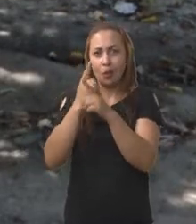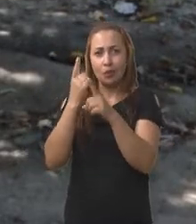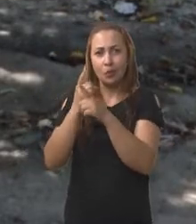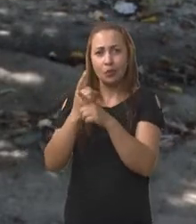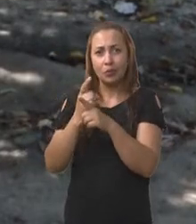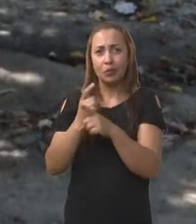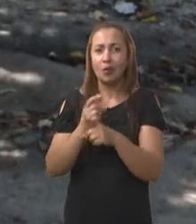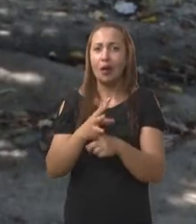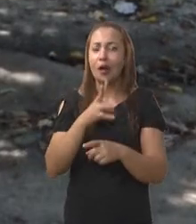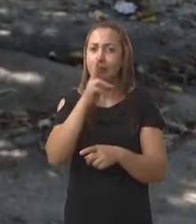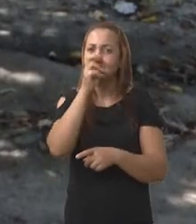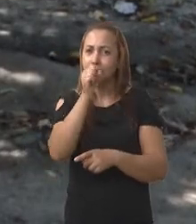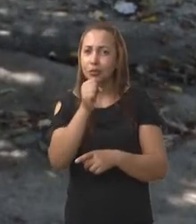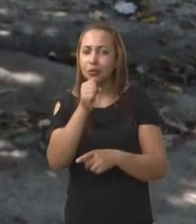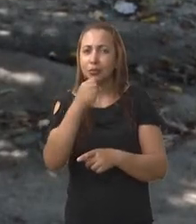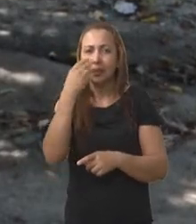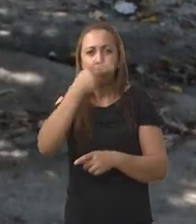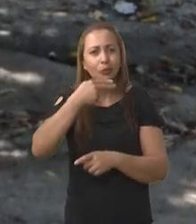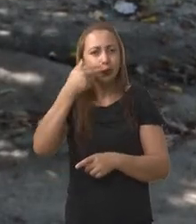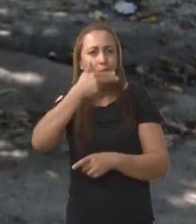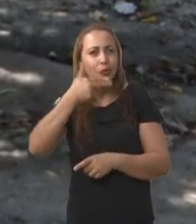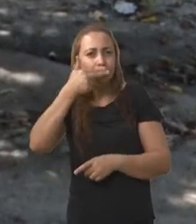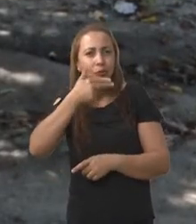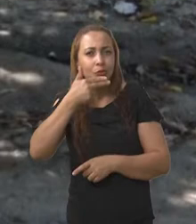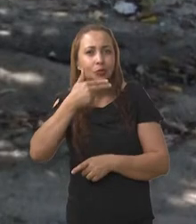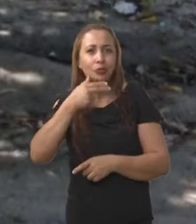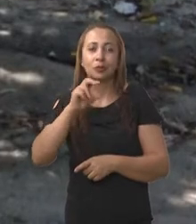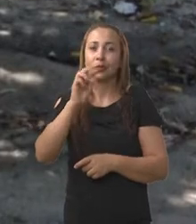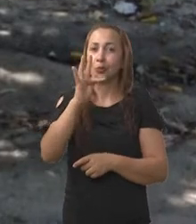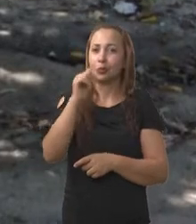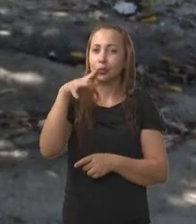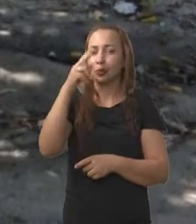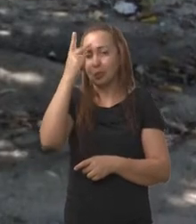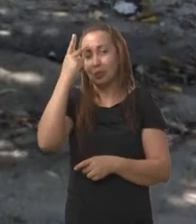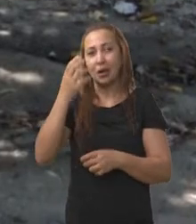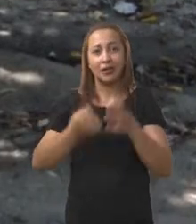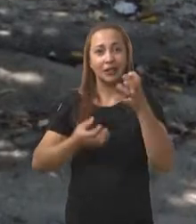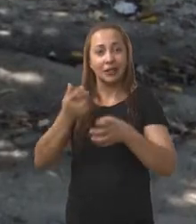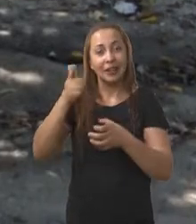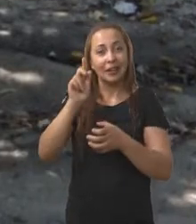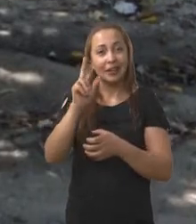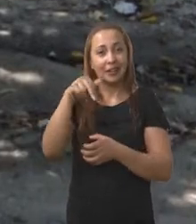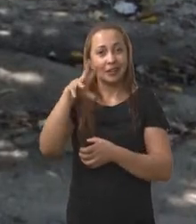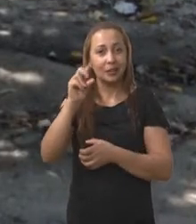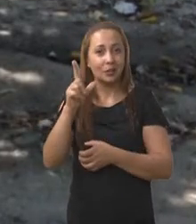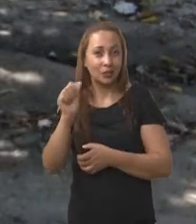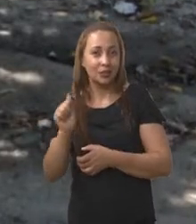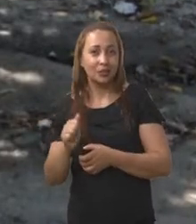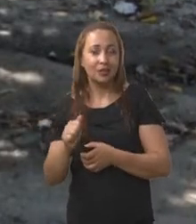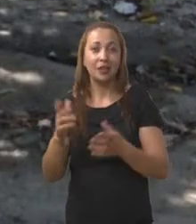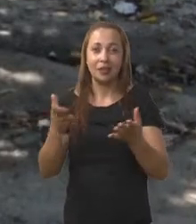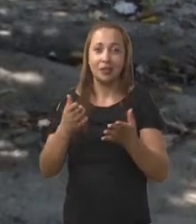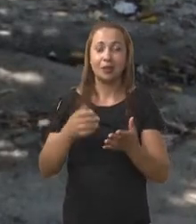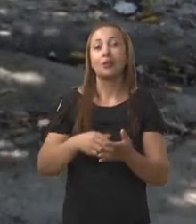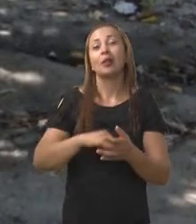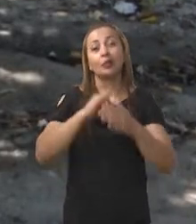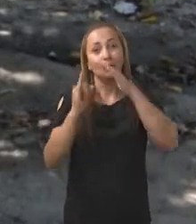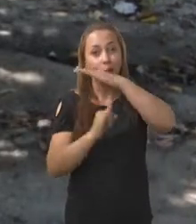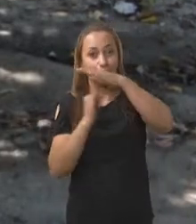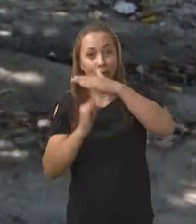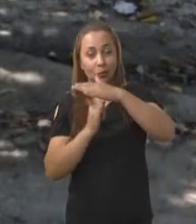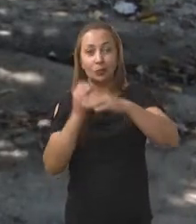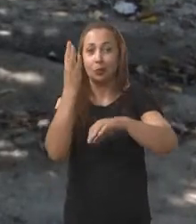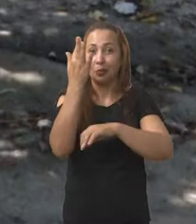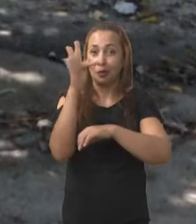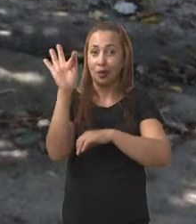descobriu o potencial nutritivo do fungo para enriquecer a granola. Dessa vez, no Instituto Federal Baiano,